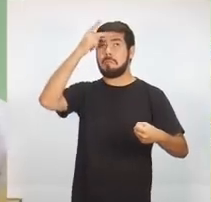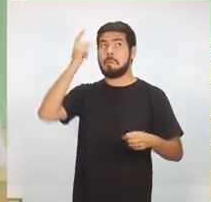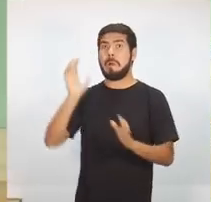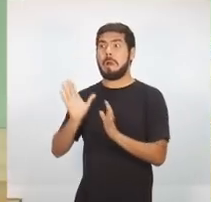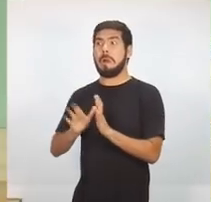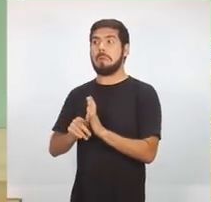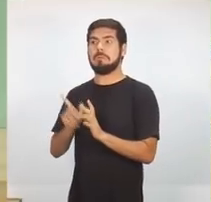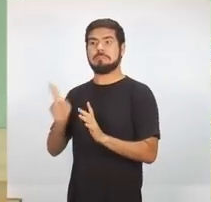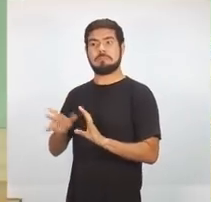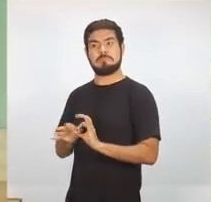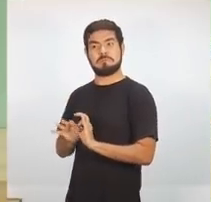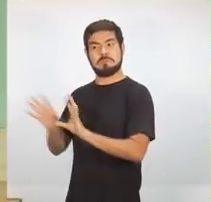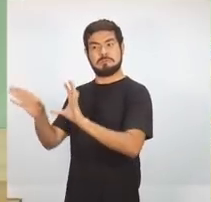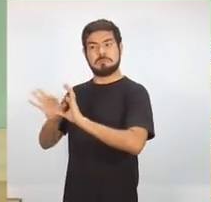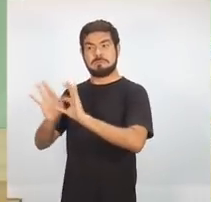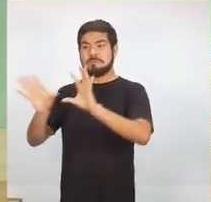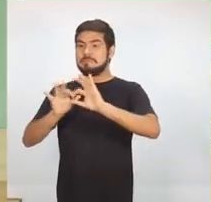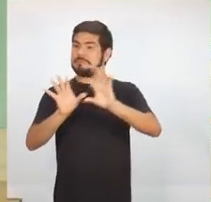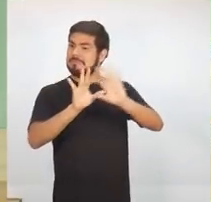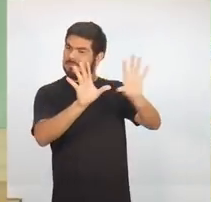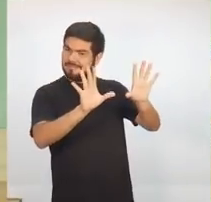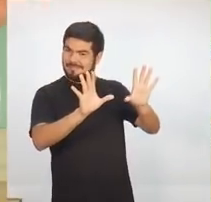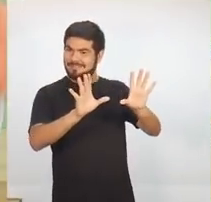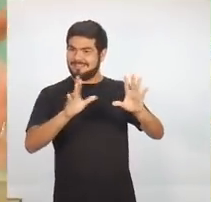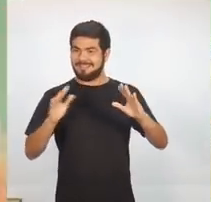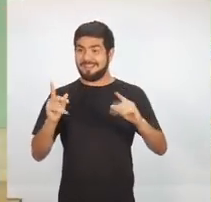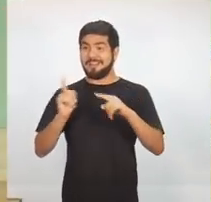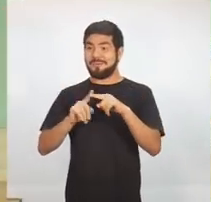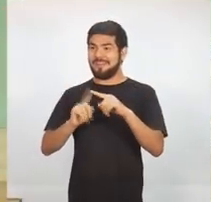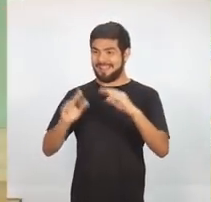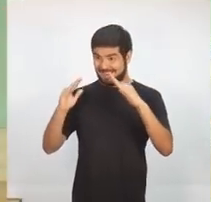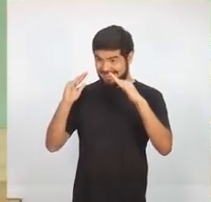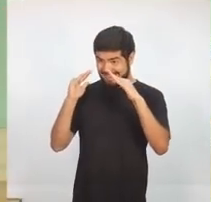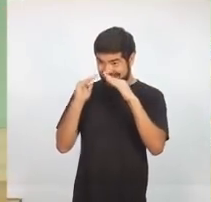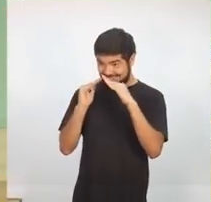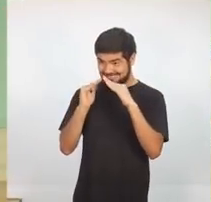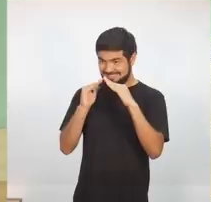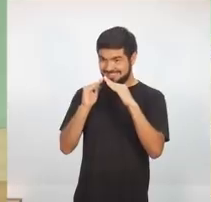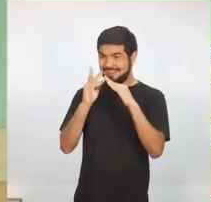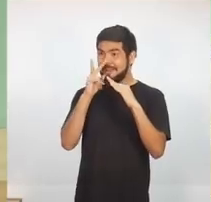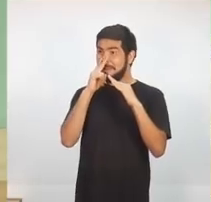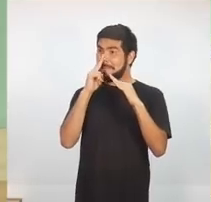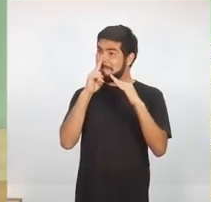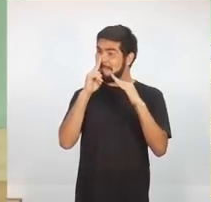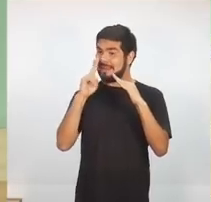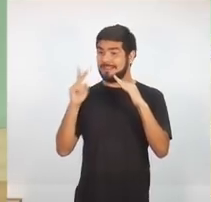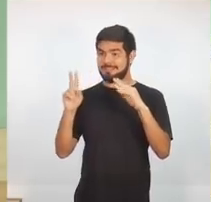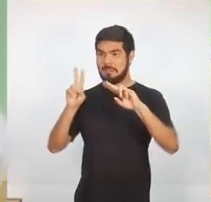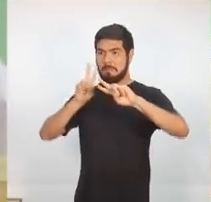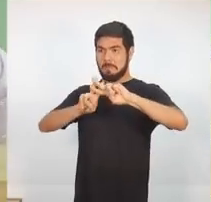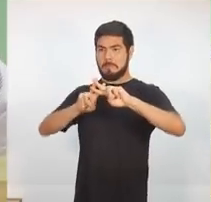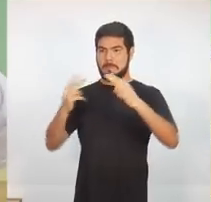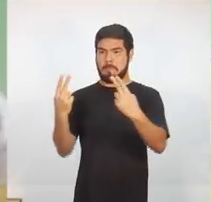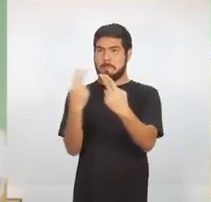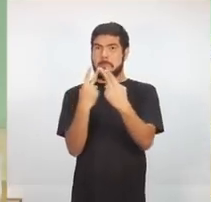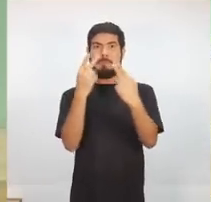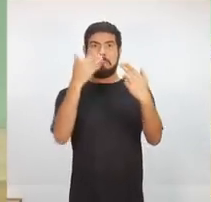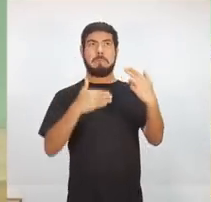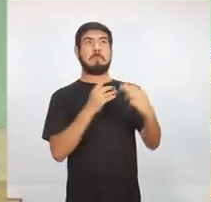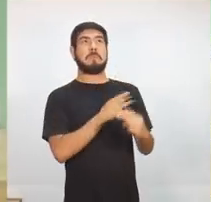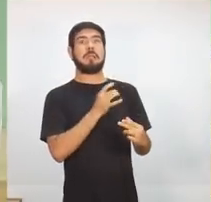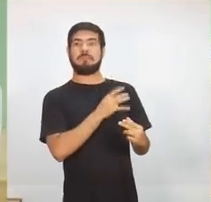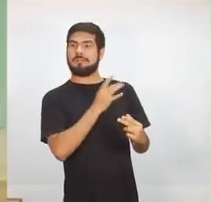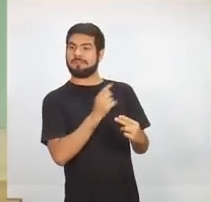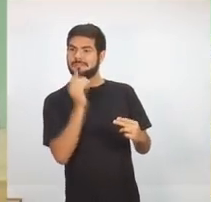ruas, sem nenhum tipo de ação, ou repressiva, ou preventiva. Vamos criar o Ronda Total.